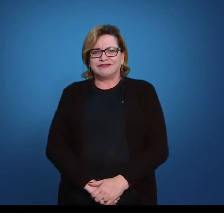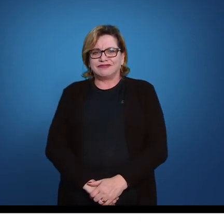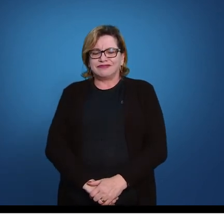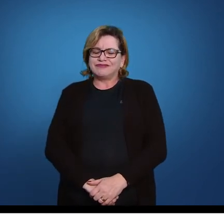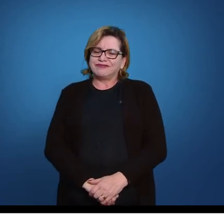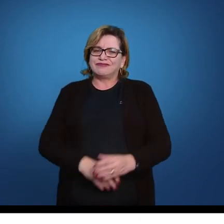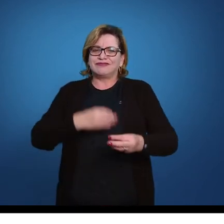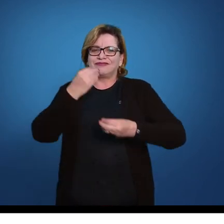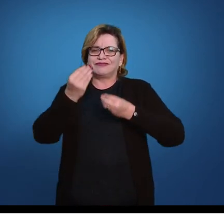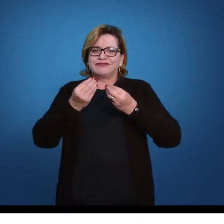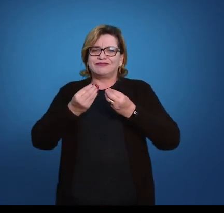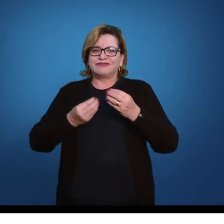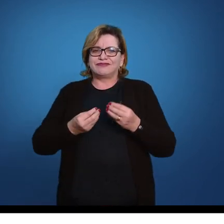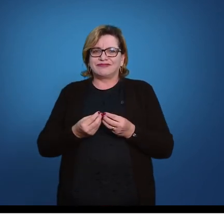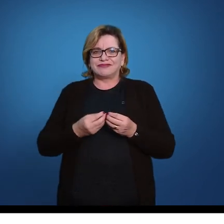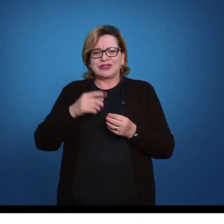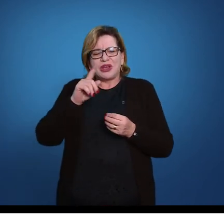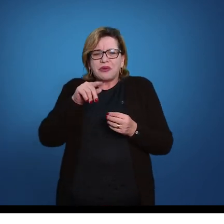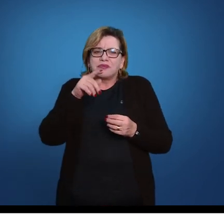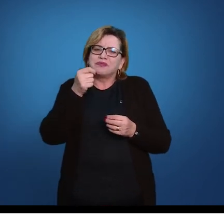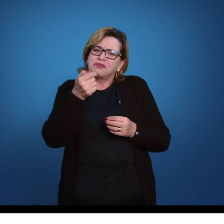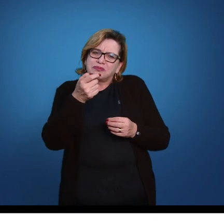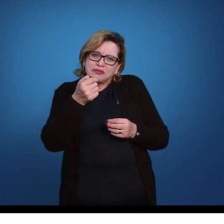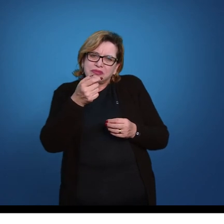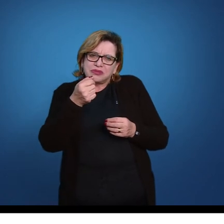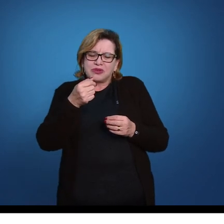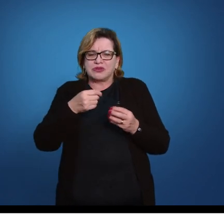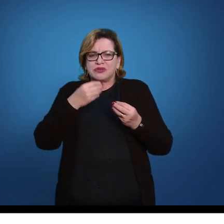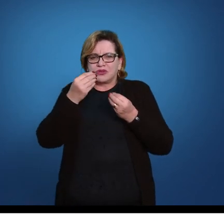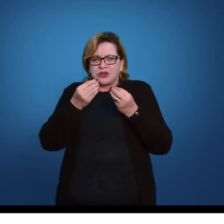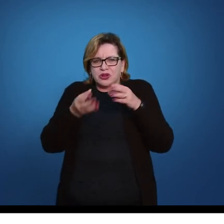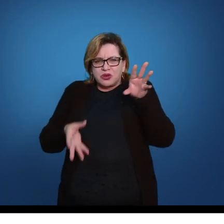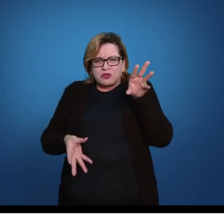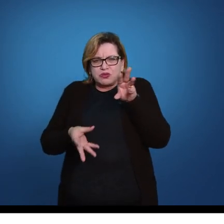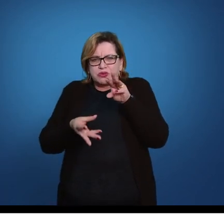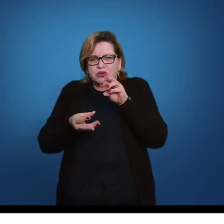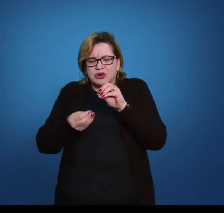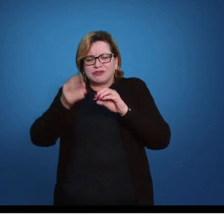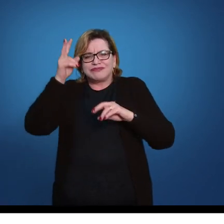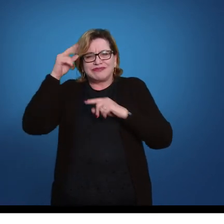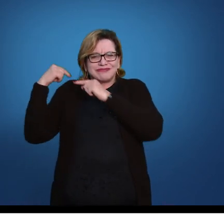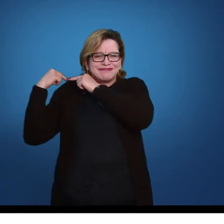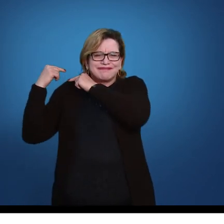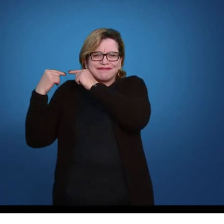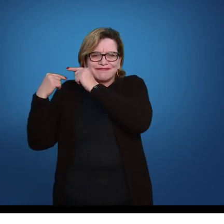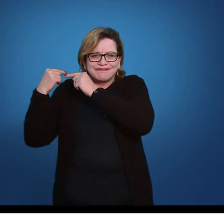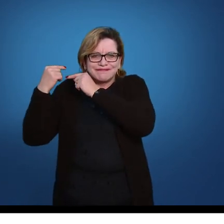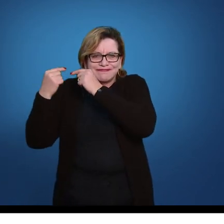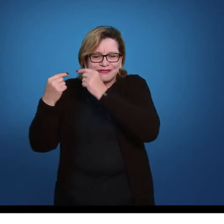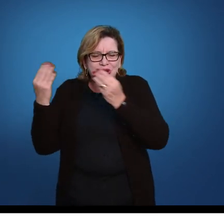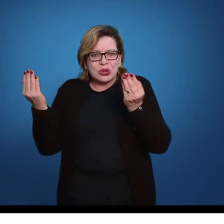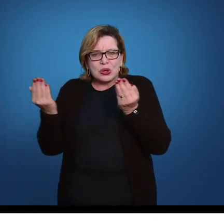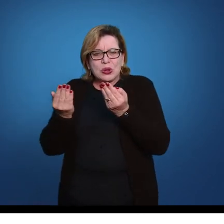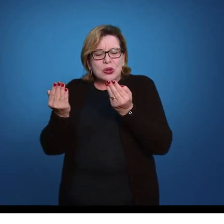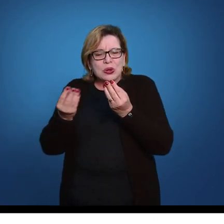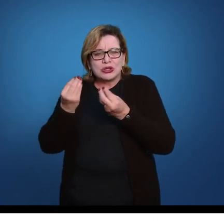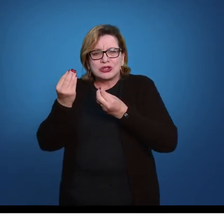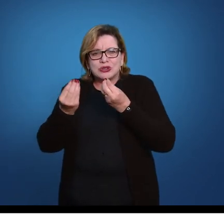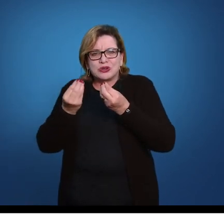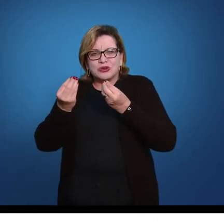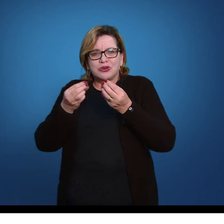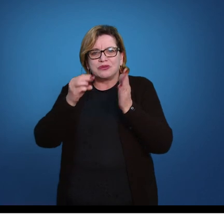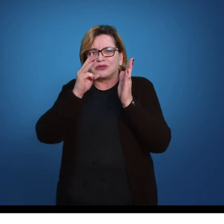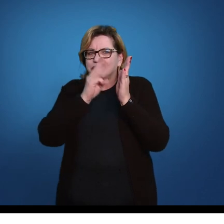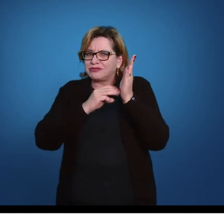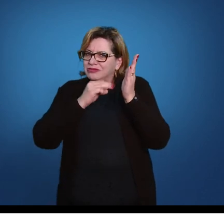Enfim, esse é um pouco, eu acho que esse processo histórico de formação dos